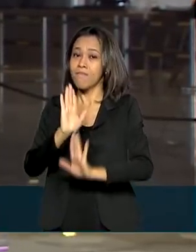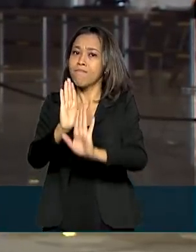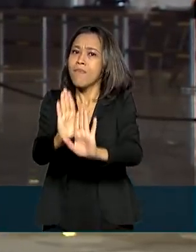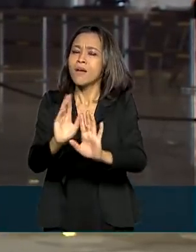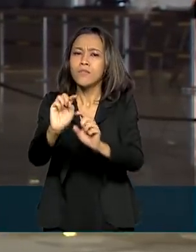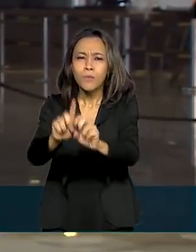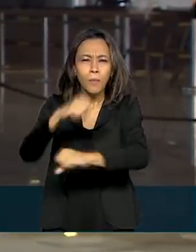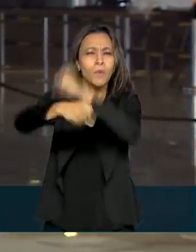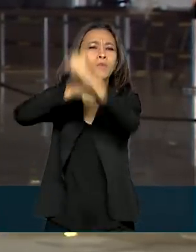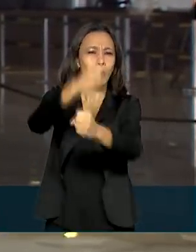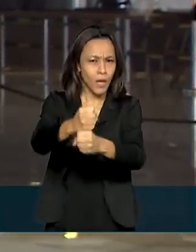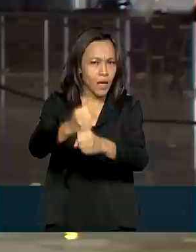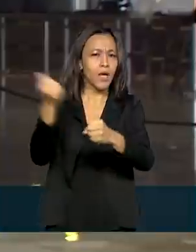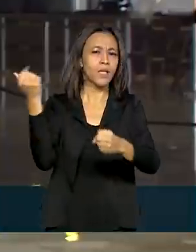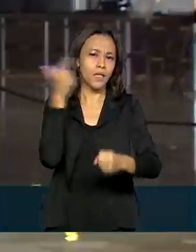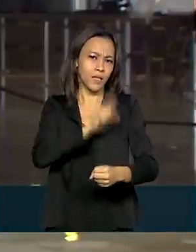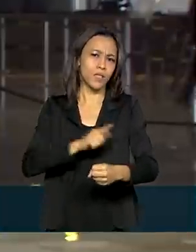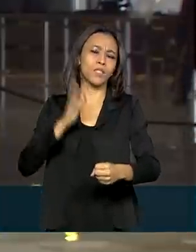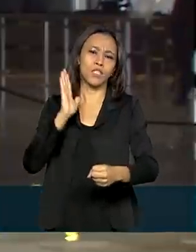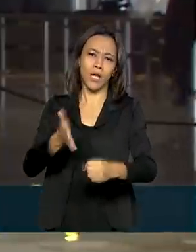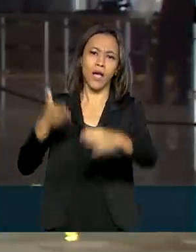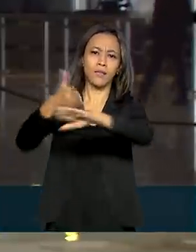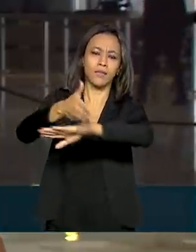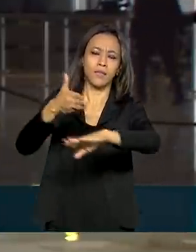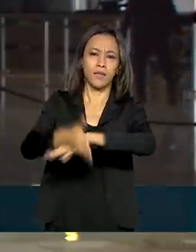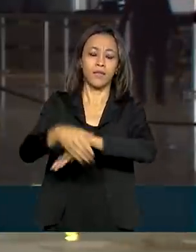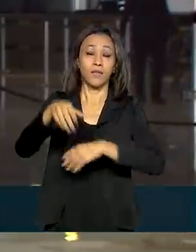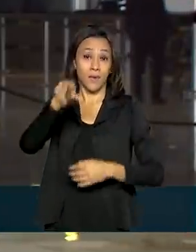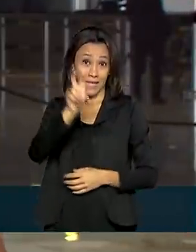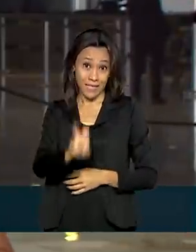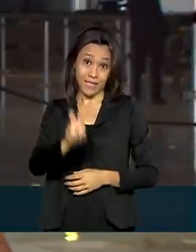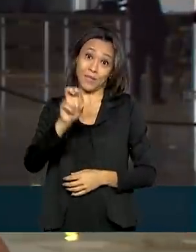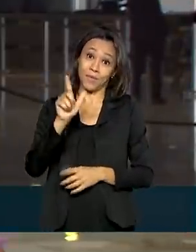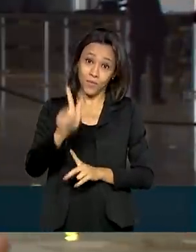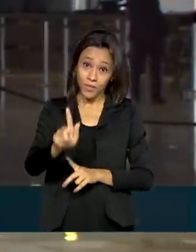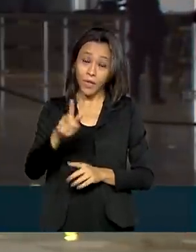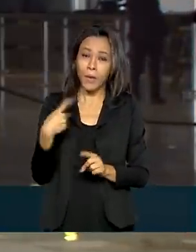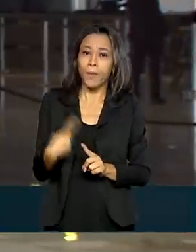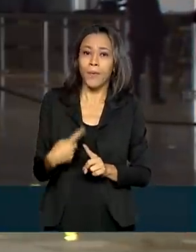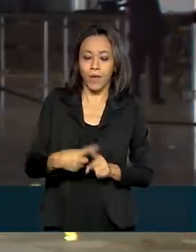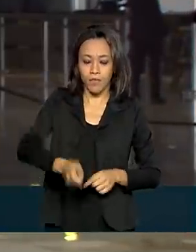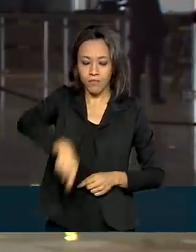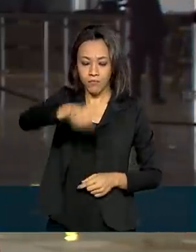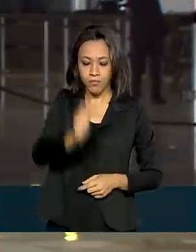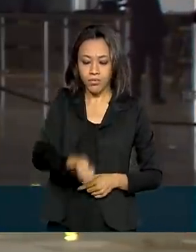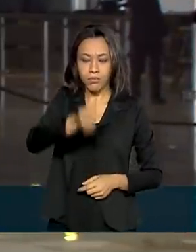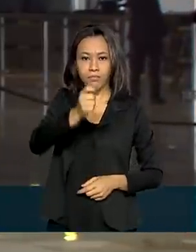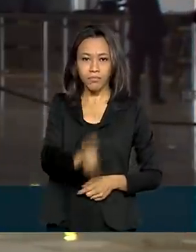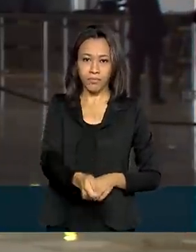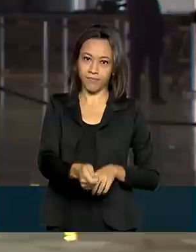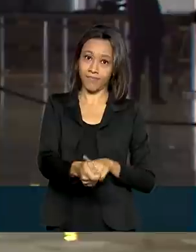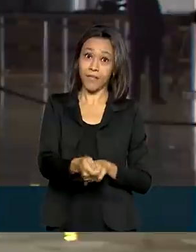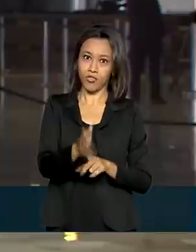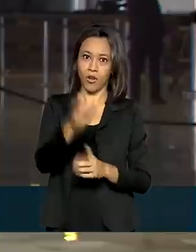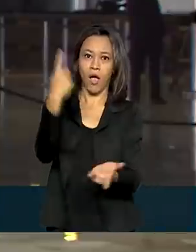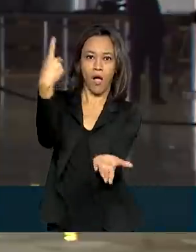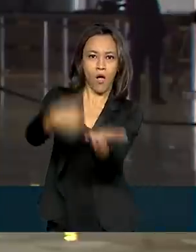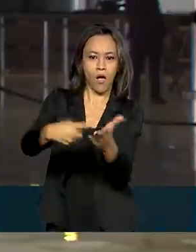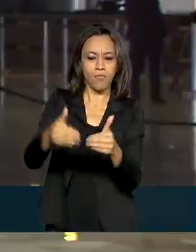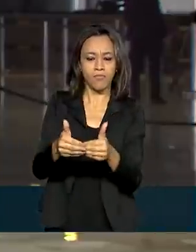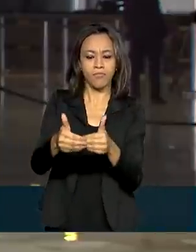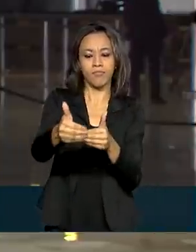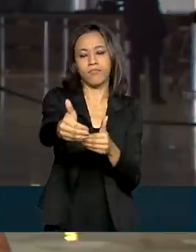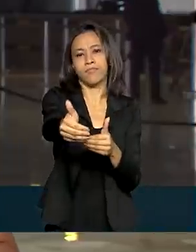a partir do ano que vem a gente tenha acesso a essa frequência mais moderna. Isso porque o leilão da 5G está marcado já para